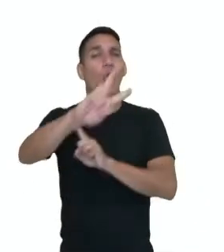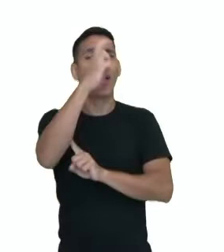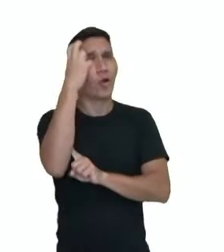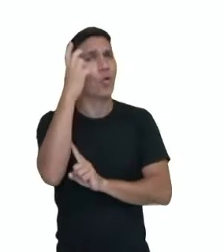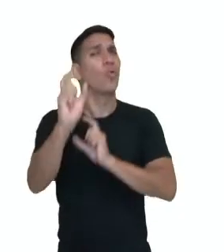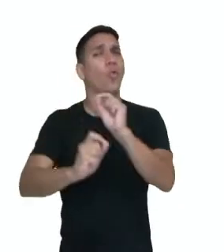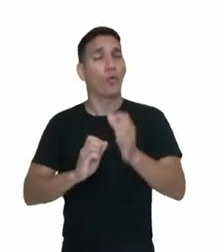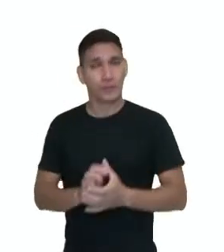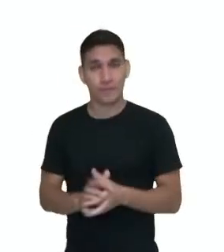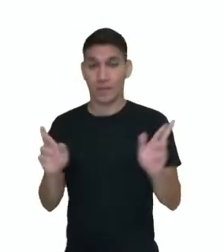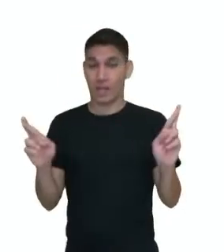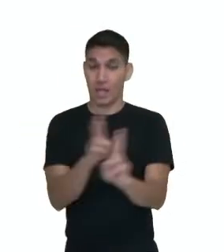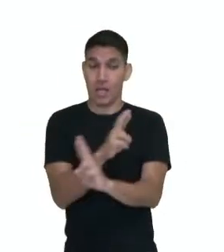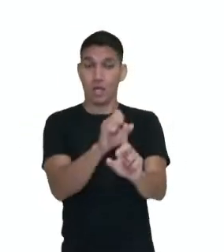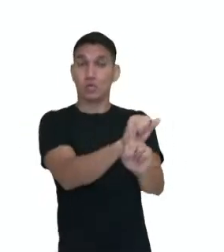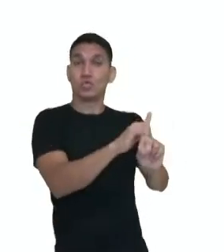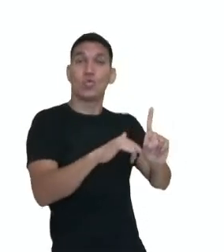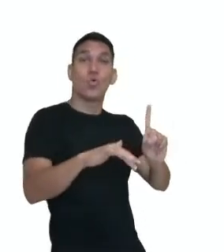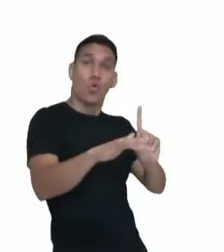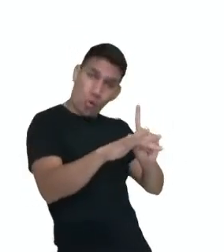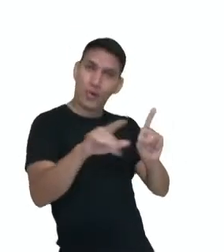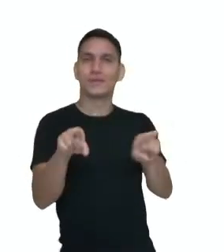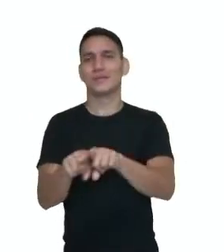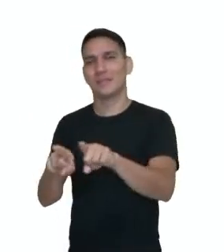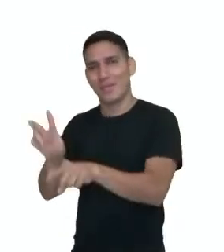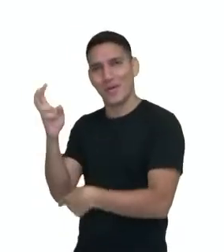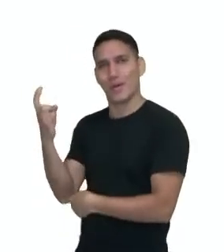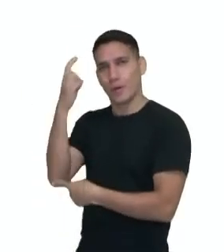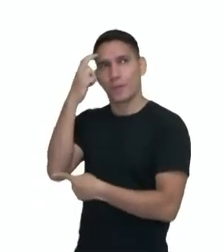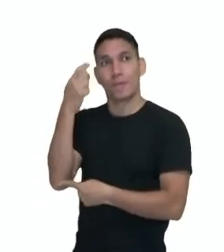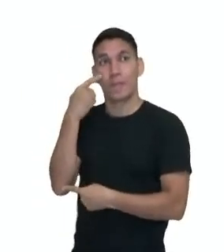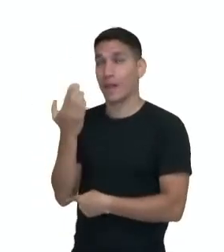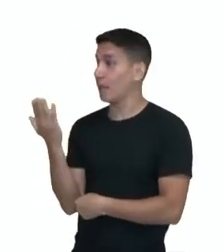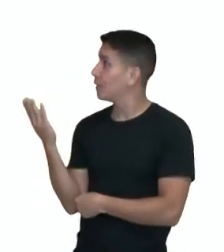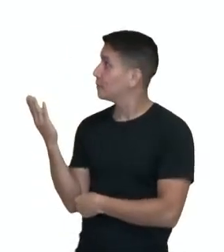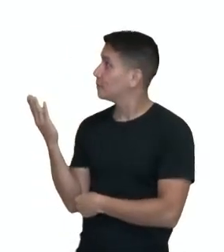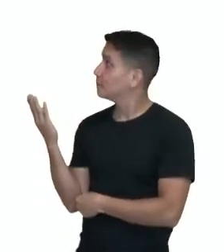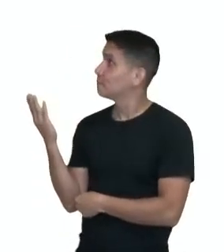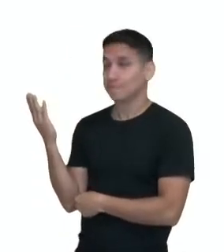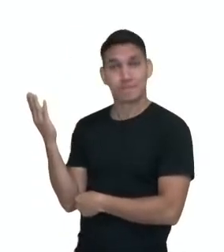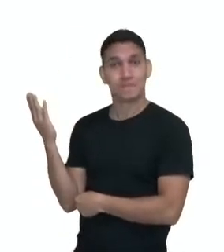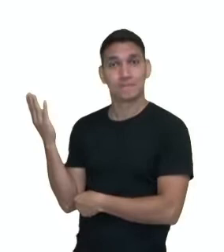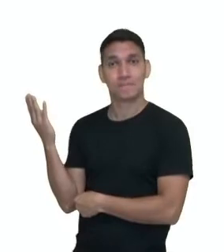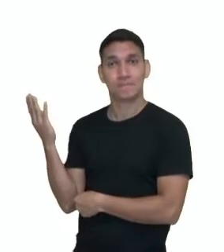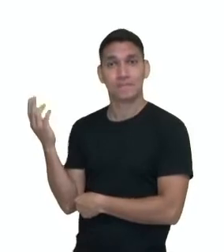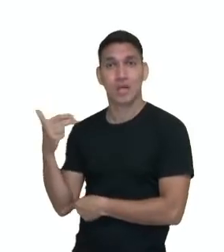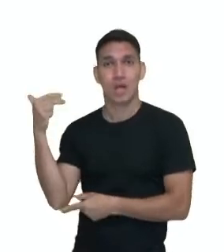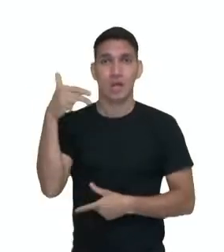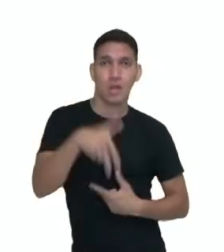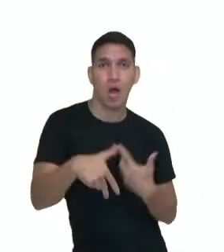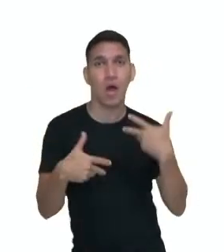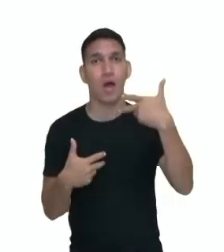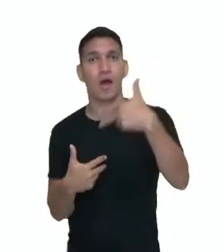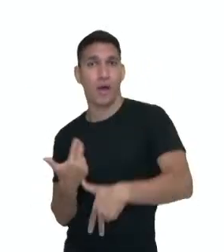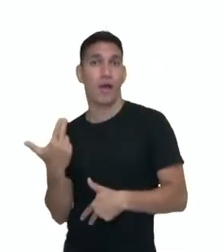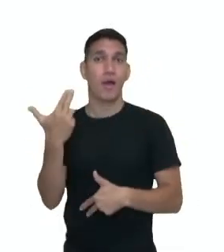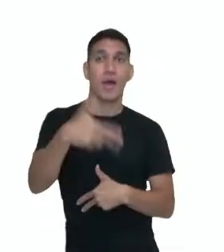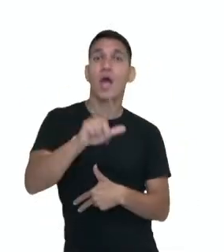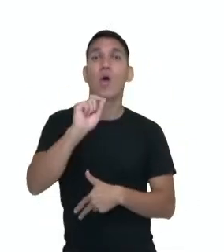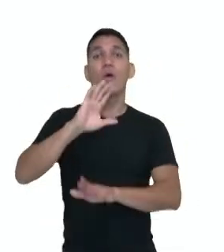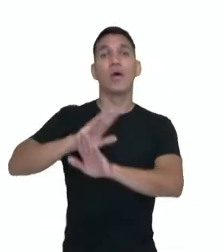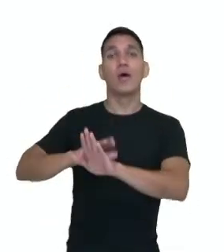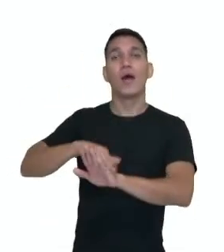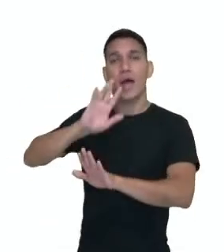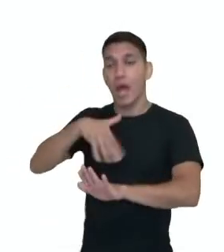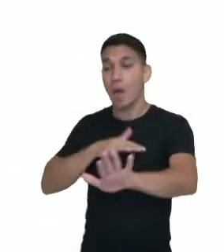Relação com o social e a cultura. Aqui nós temos o break dance. Então, é um movimento cultural